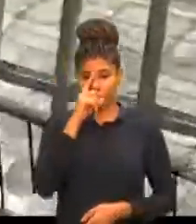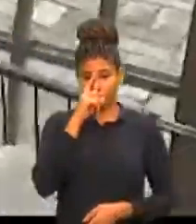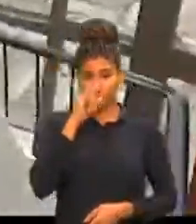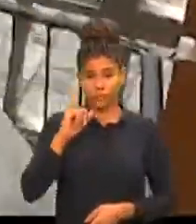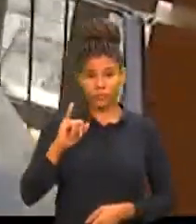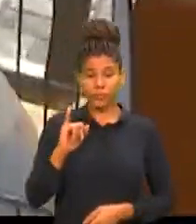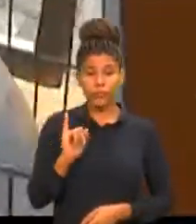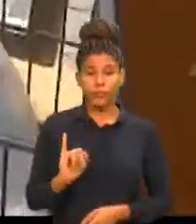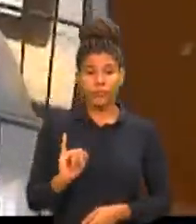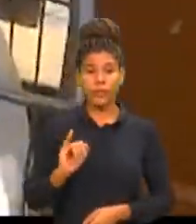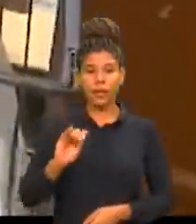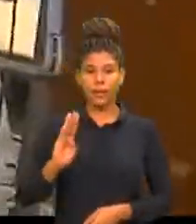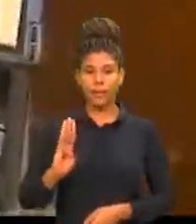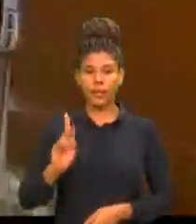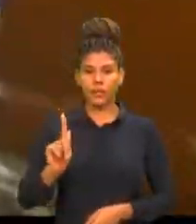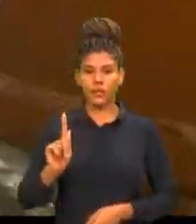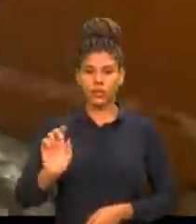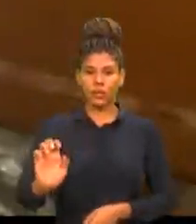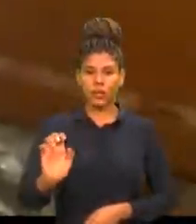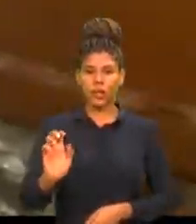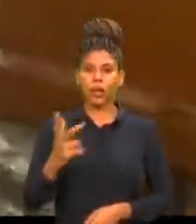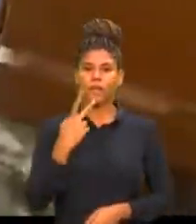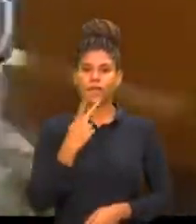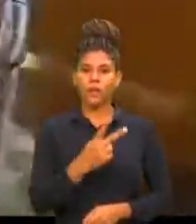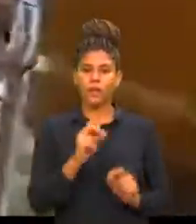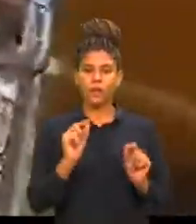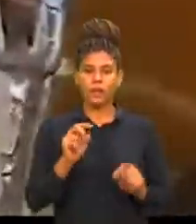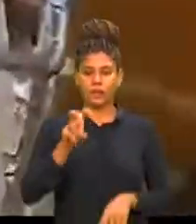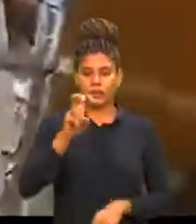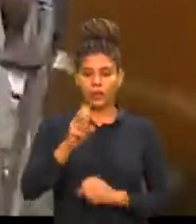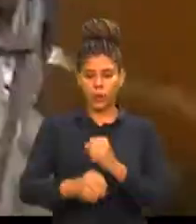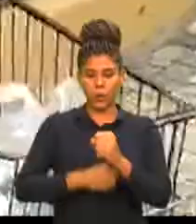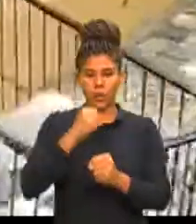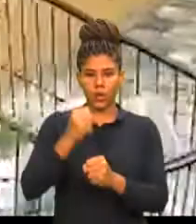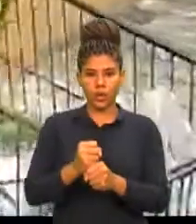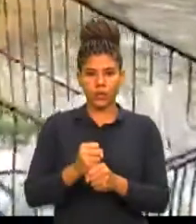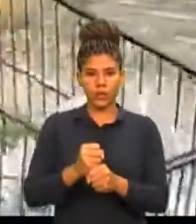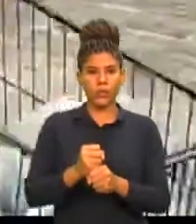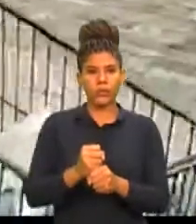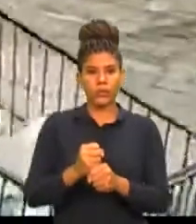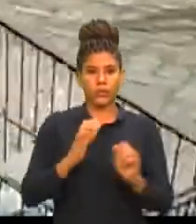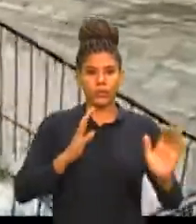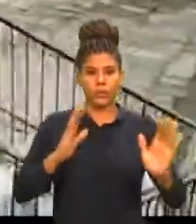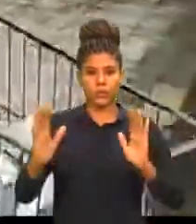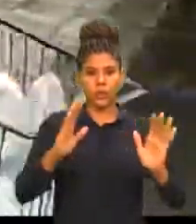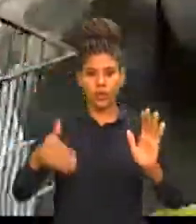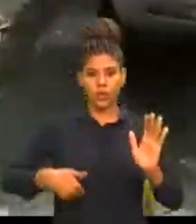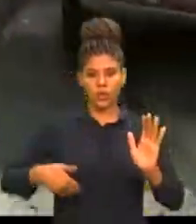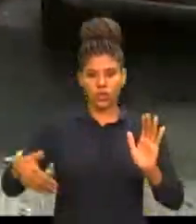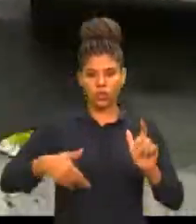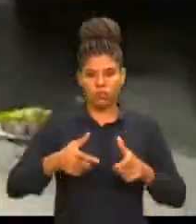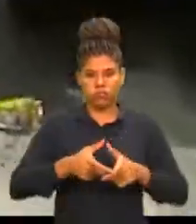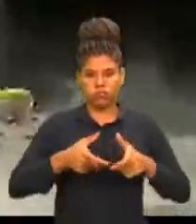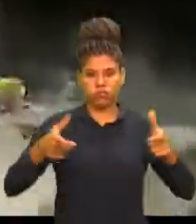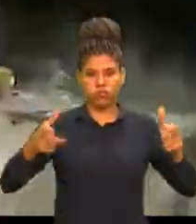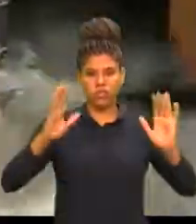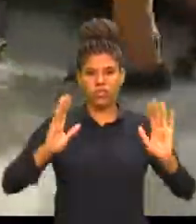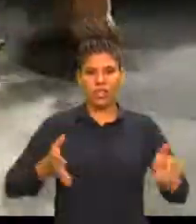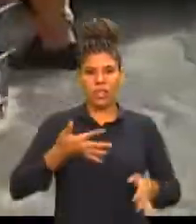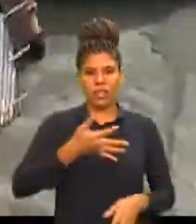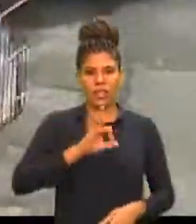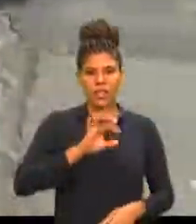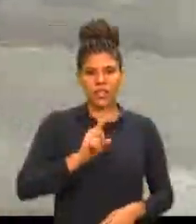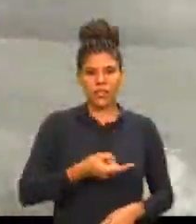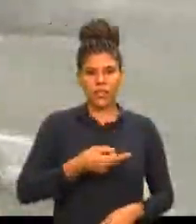Estatística, IBGE, em cinco anos, a fome no Brasil aumentou e já atinge 10,3 milhões de pessoas.